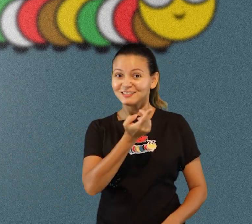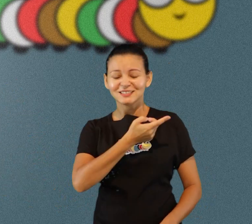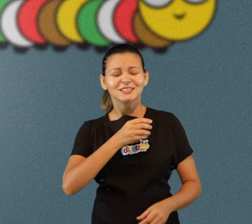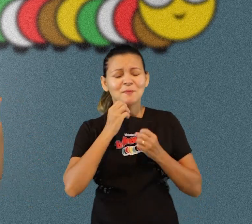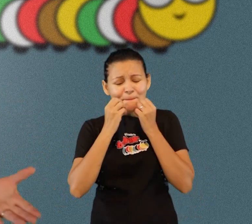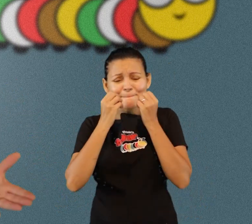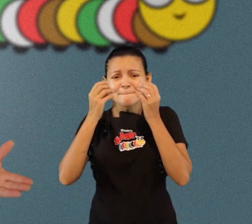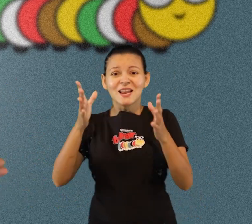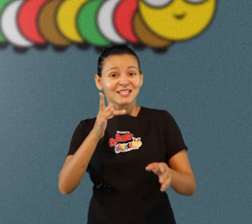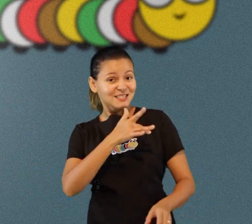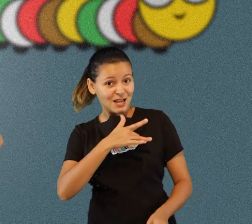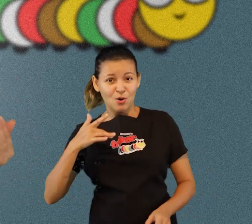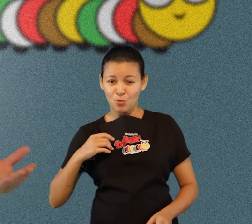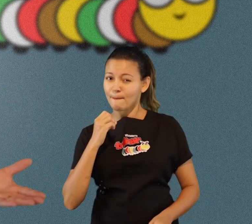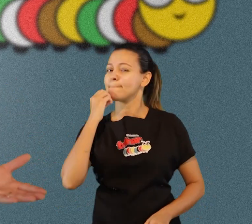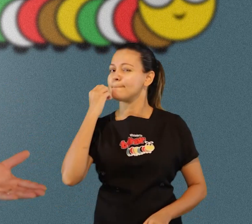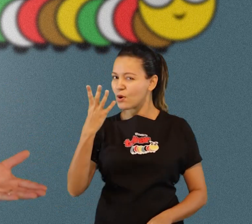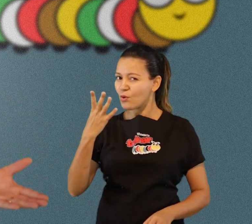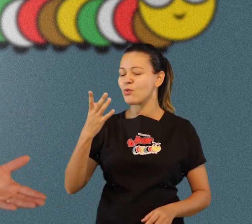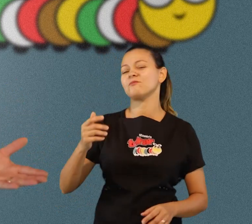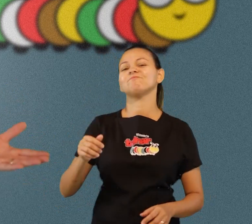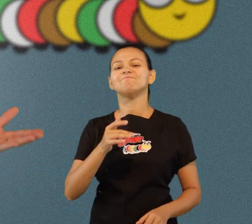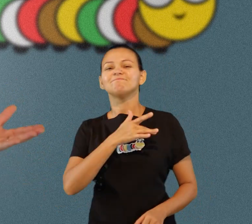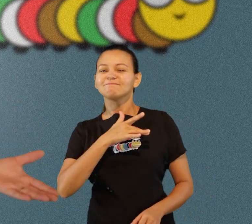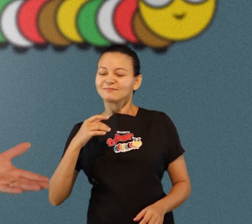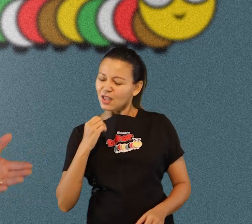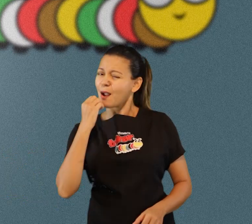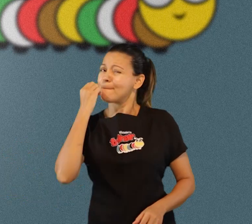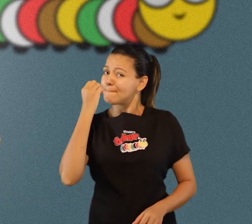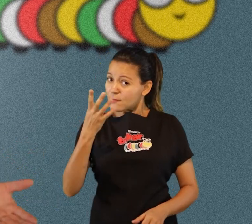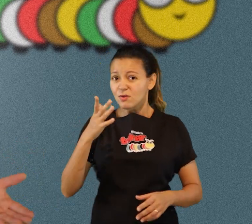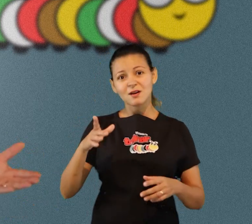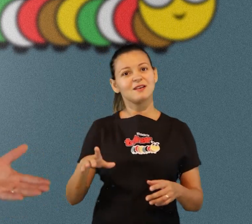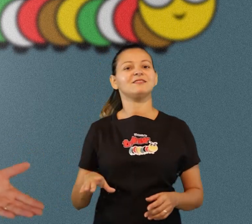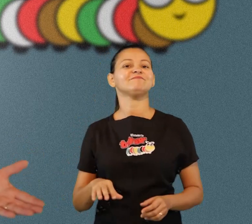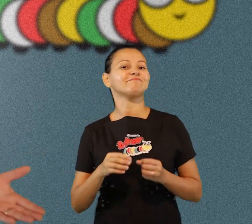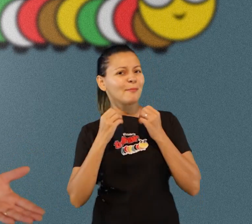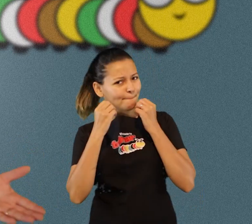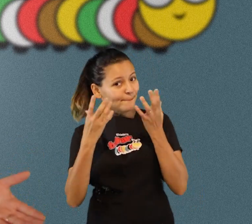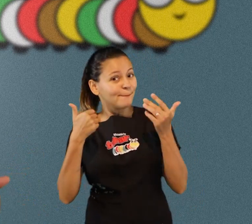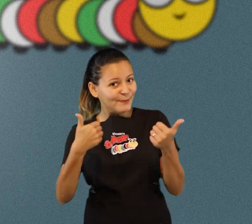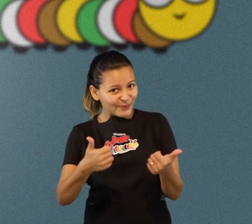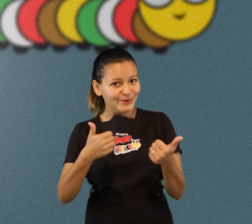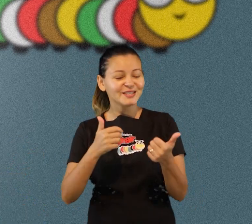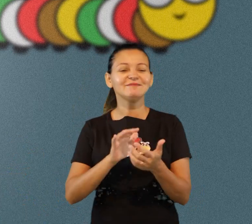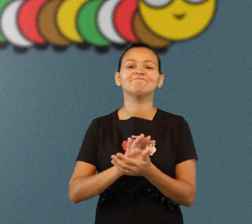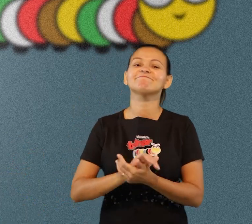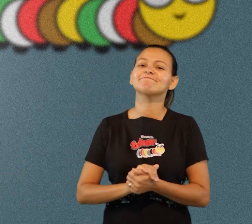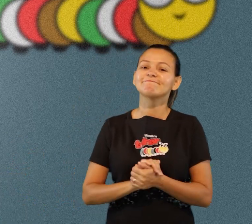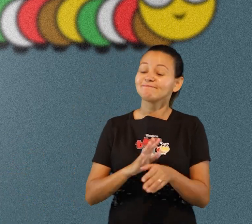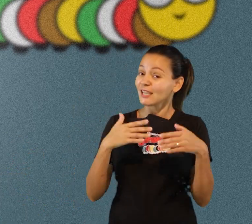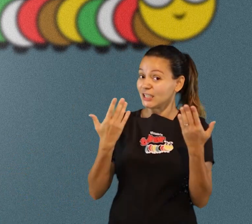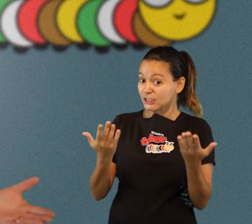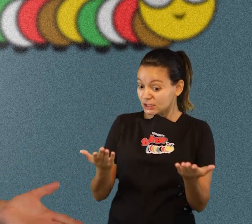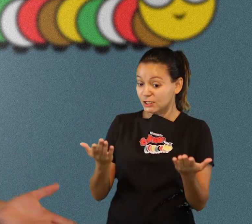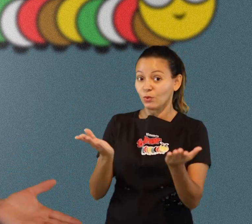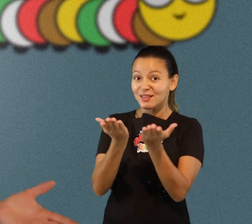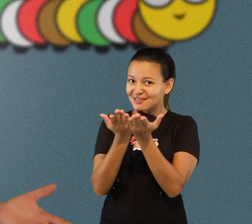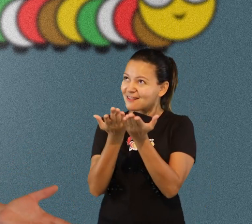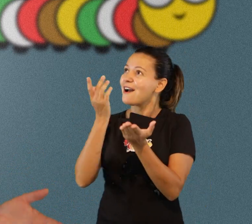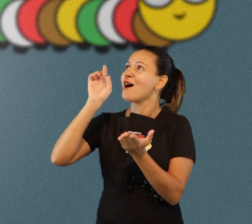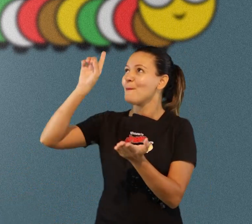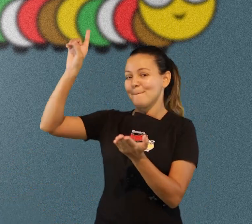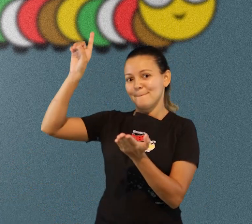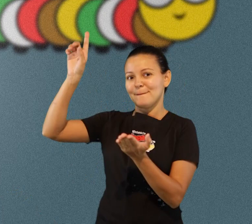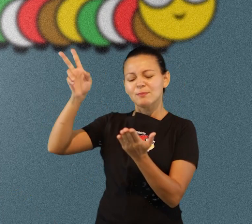com alegria viver bem não é? todo mundo busca e quer viver bem e na bíblia também conta muitas